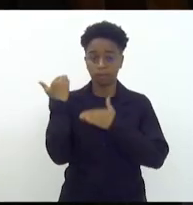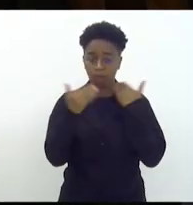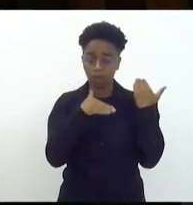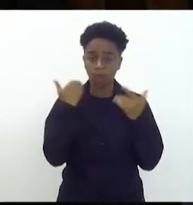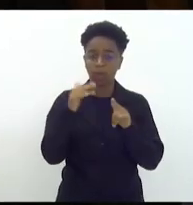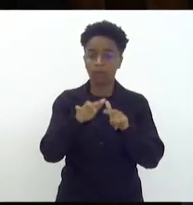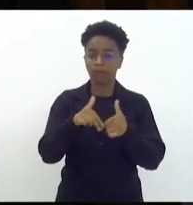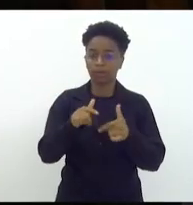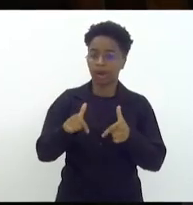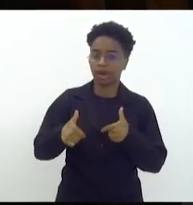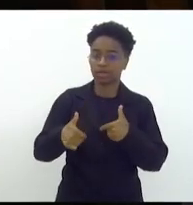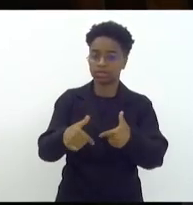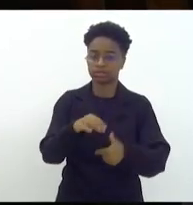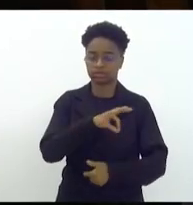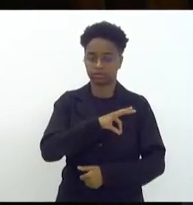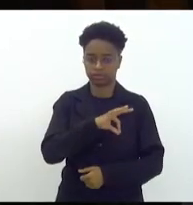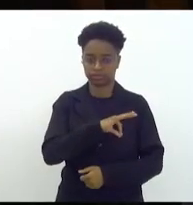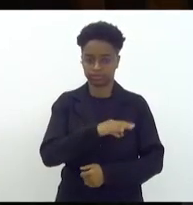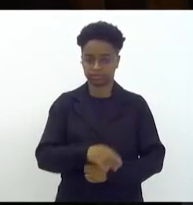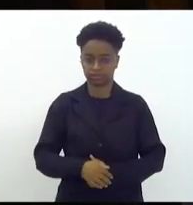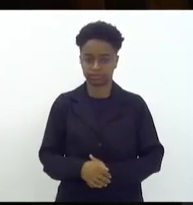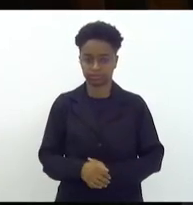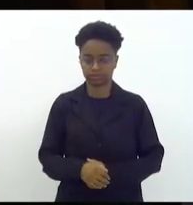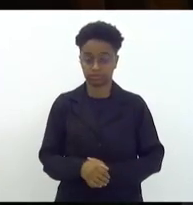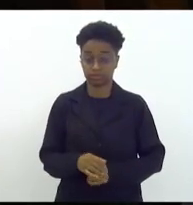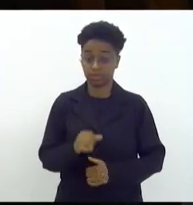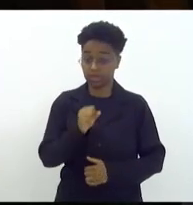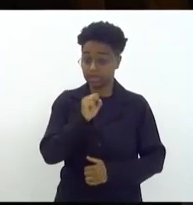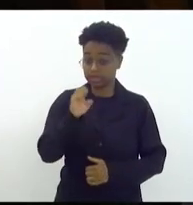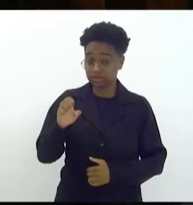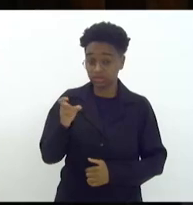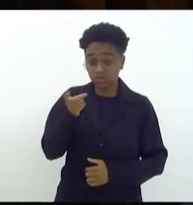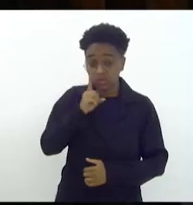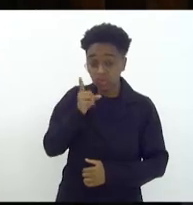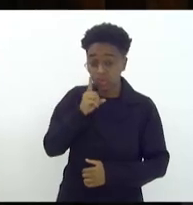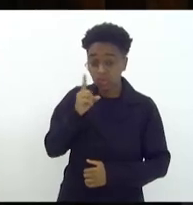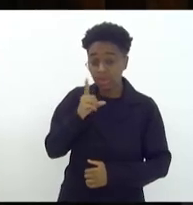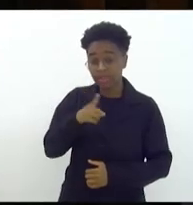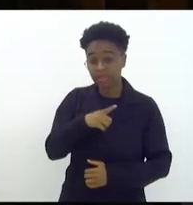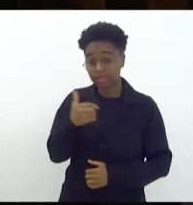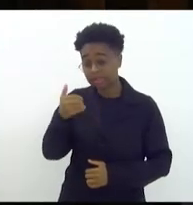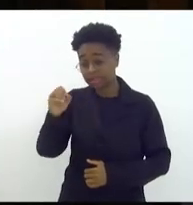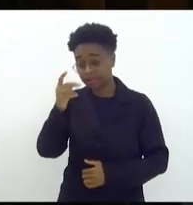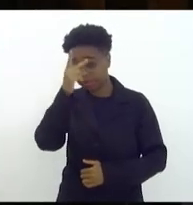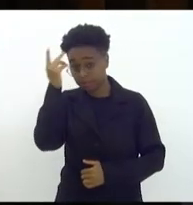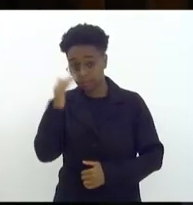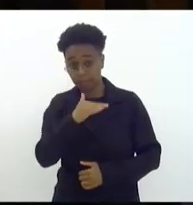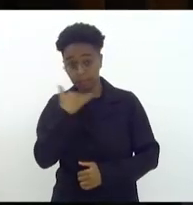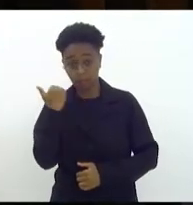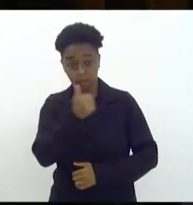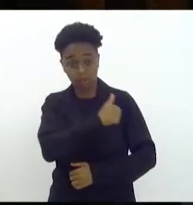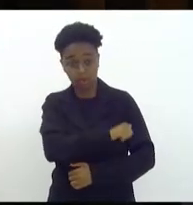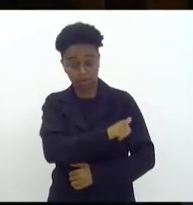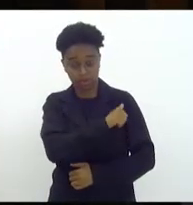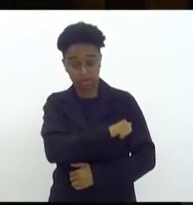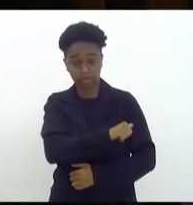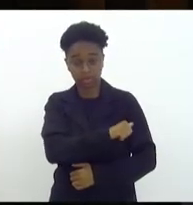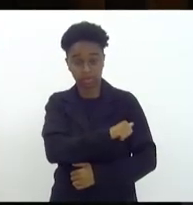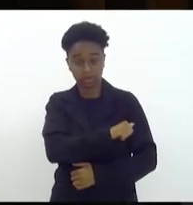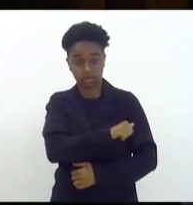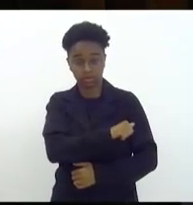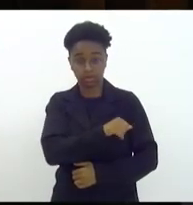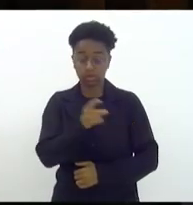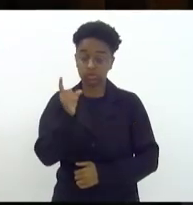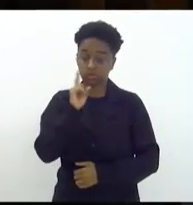através das ações policiais se por dia nós temos 10 assassinatos no estado do Rio de Janeiro por dia